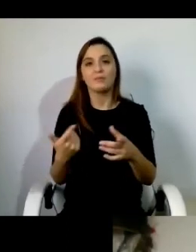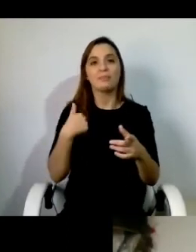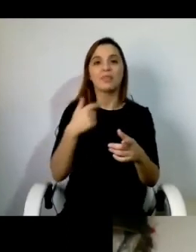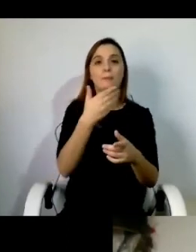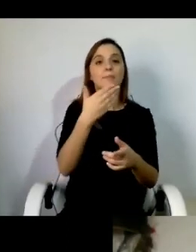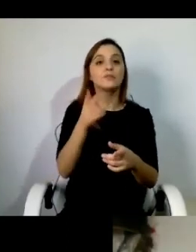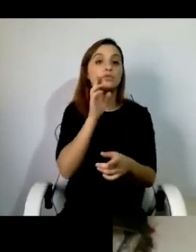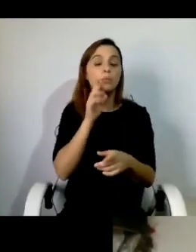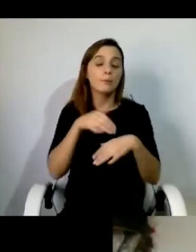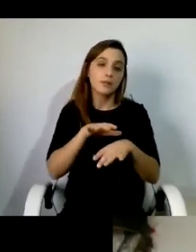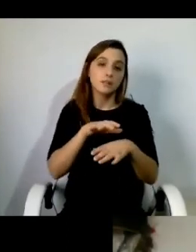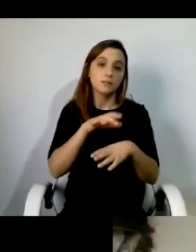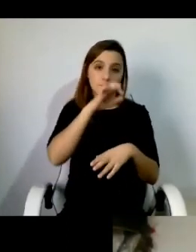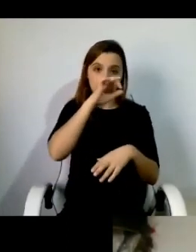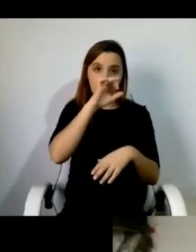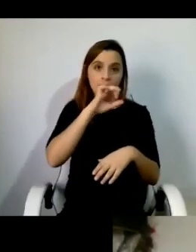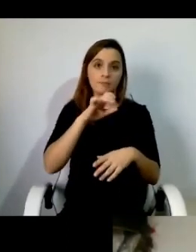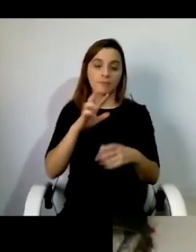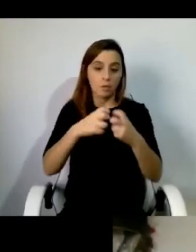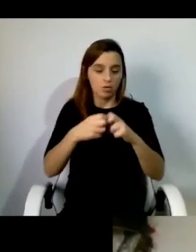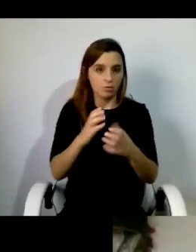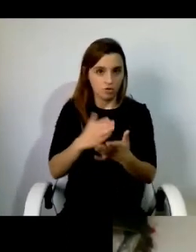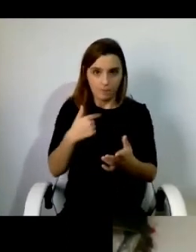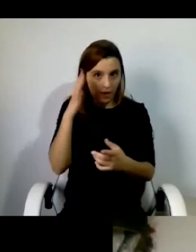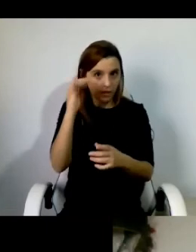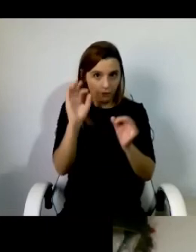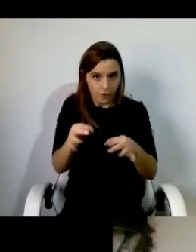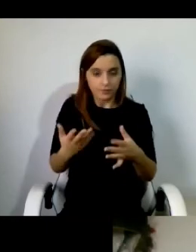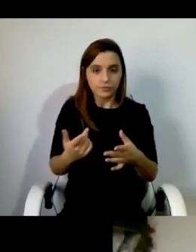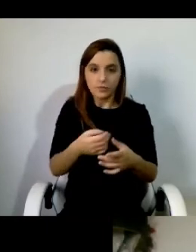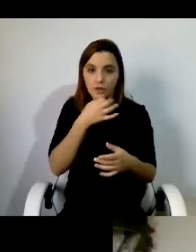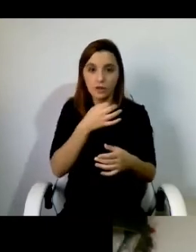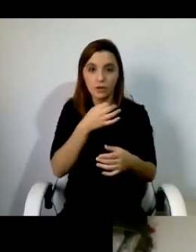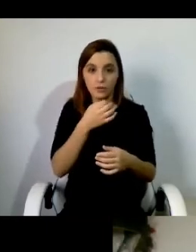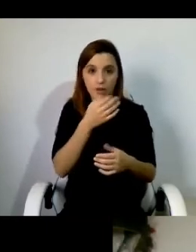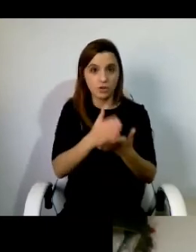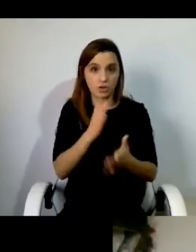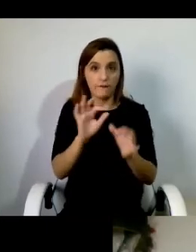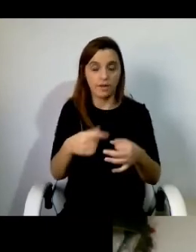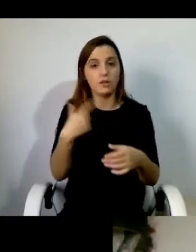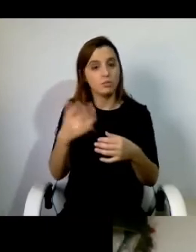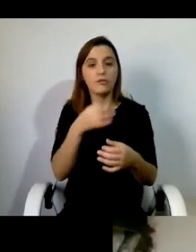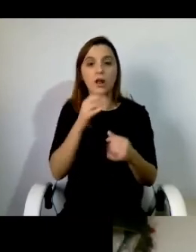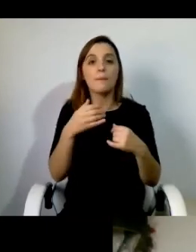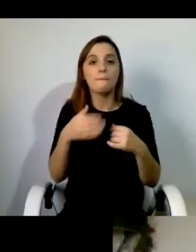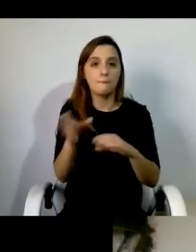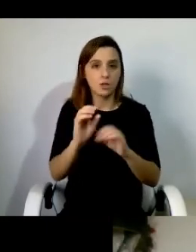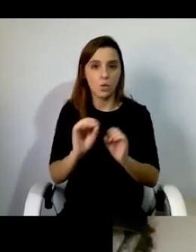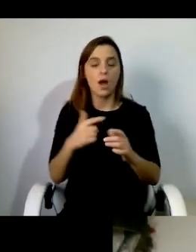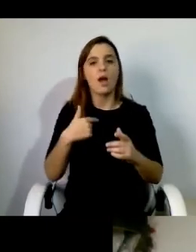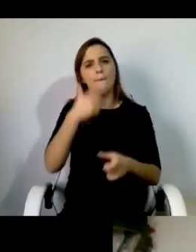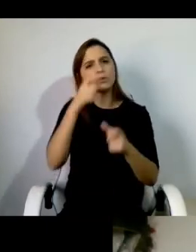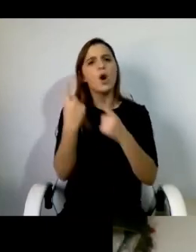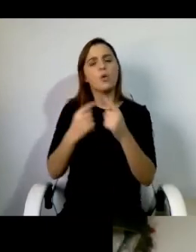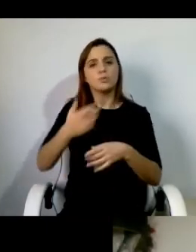mas o problema é tenho que acabar só a ideia e vou já terminar e não falo mais mas é só dizer isto eu admiro as pessoas que têm a convicção que têm